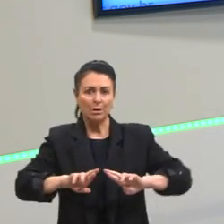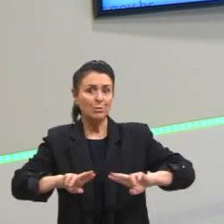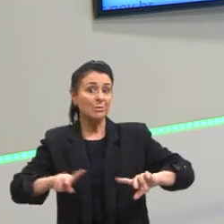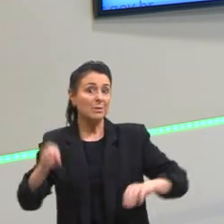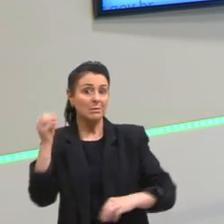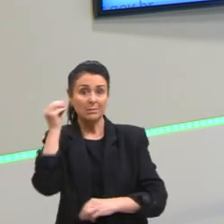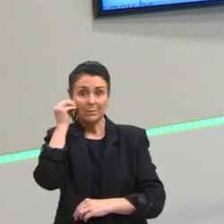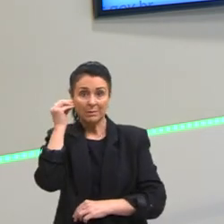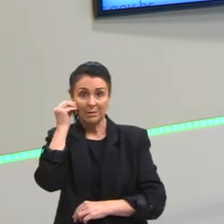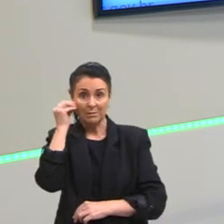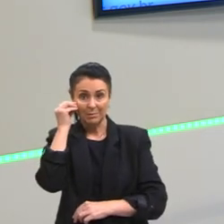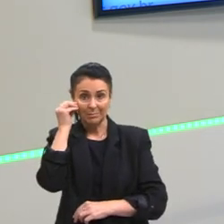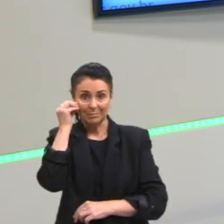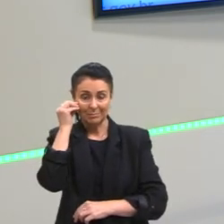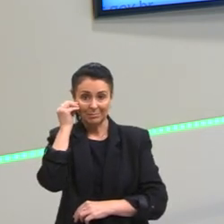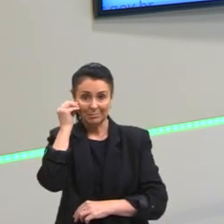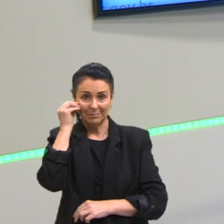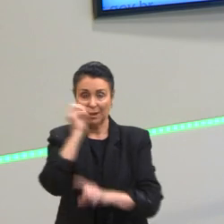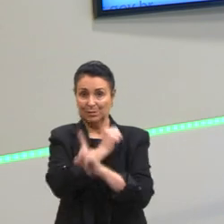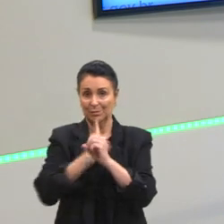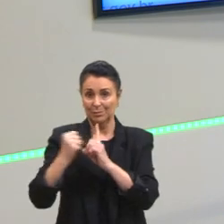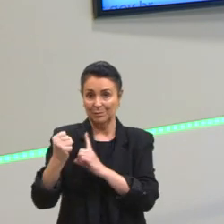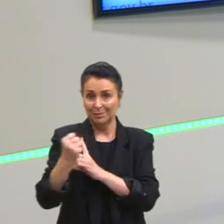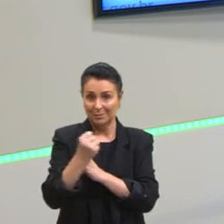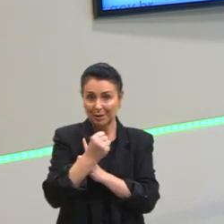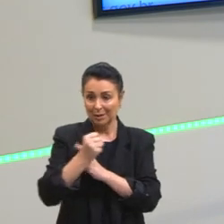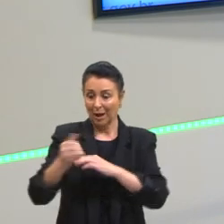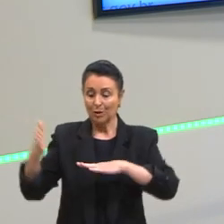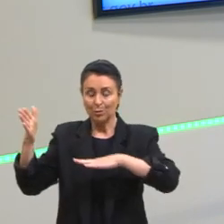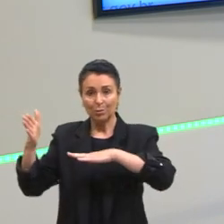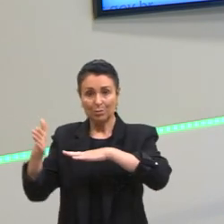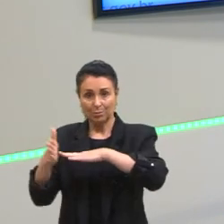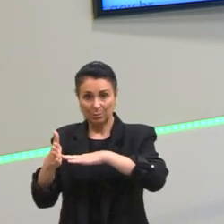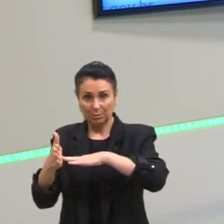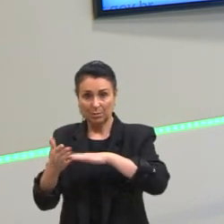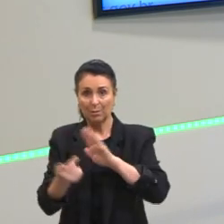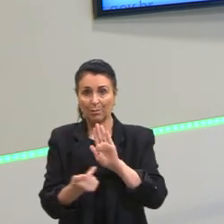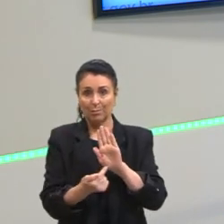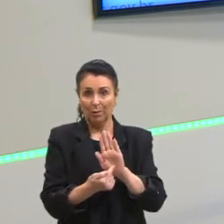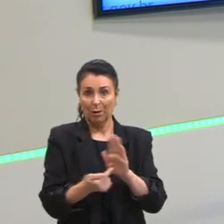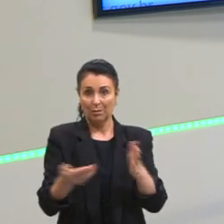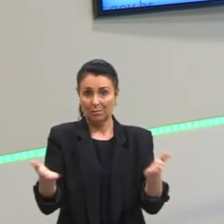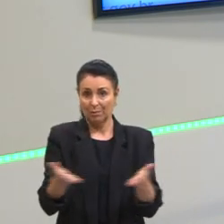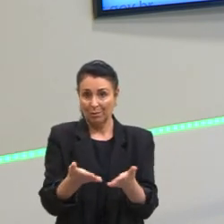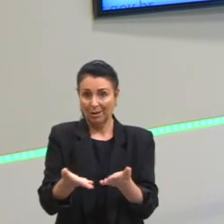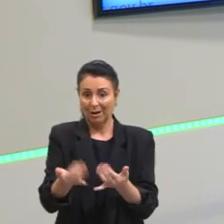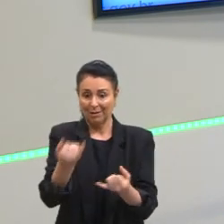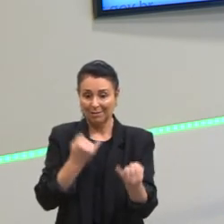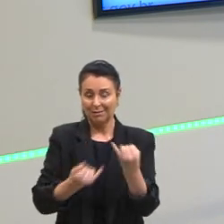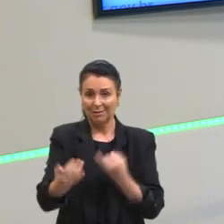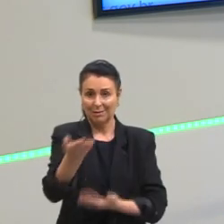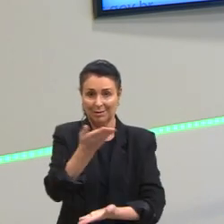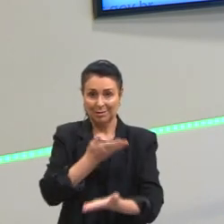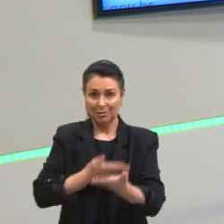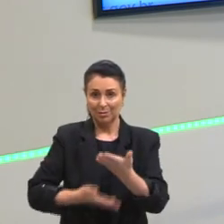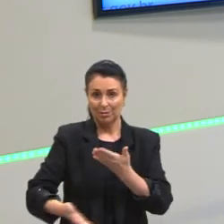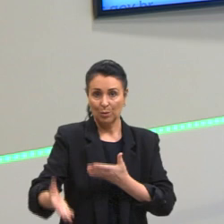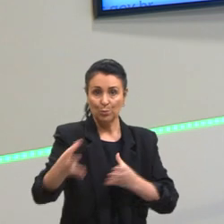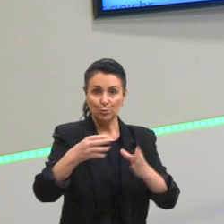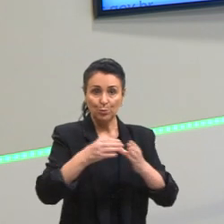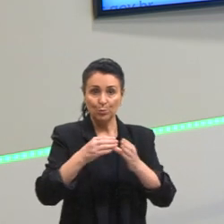que a sociedade contemporânea tem trazido para nós nessa formação social. mas os grupos